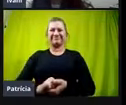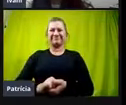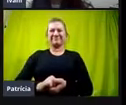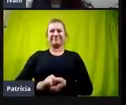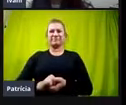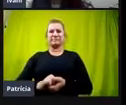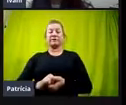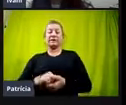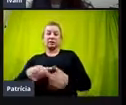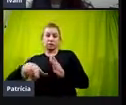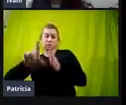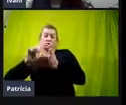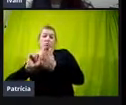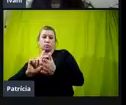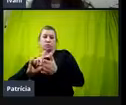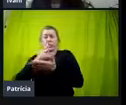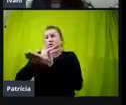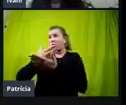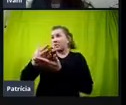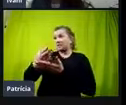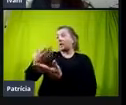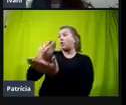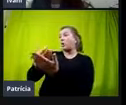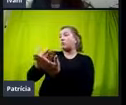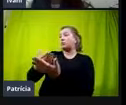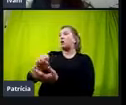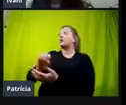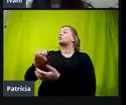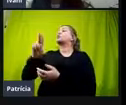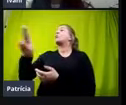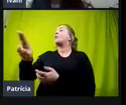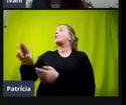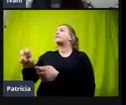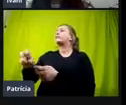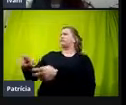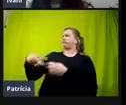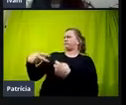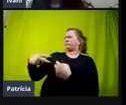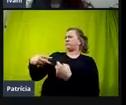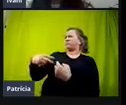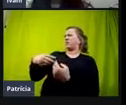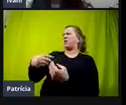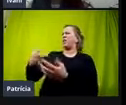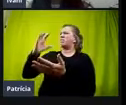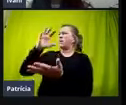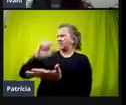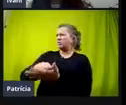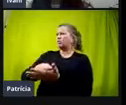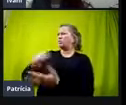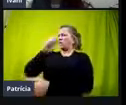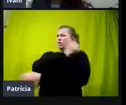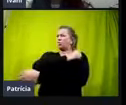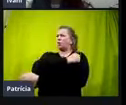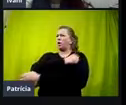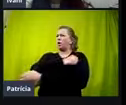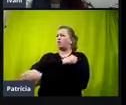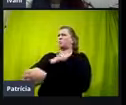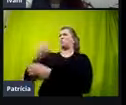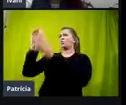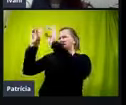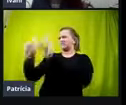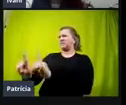isso ele já tinha começado as aulas, ou ficou aquela expectativa de que, ah, está matriculado um aluno com essa deficiência?